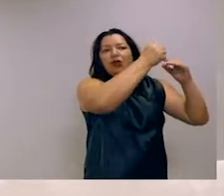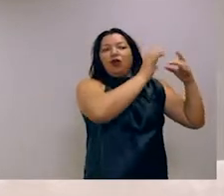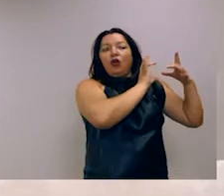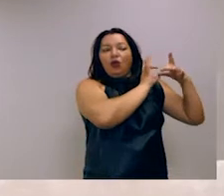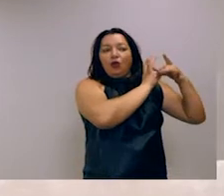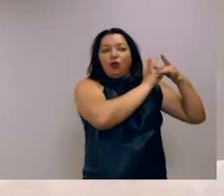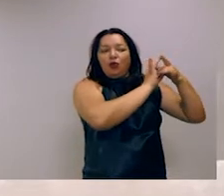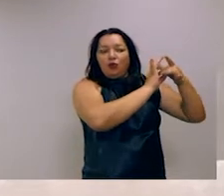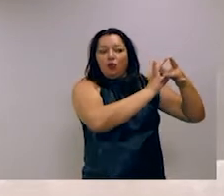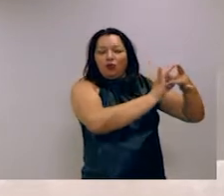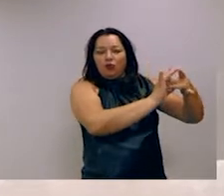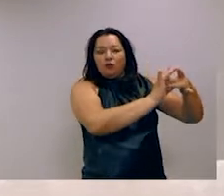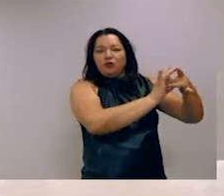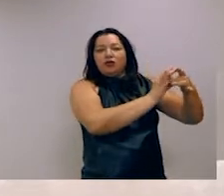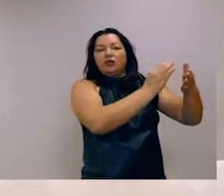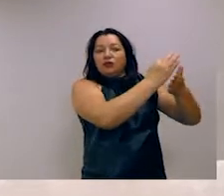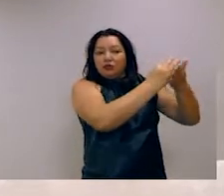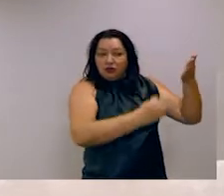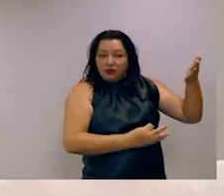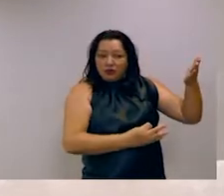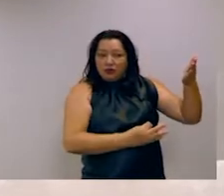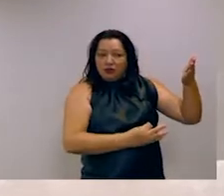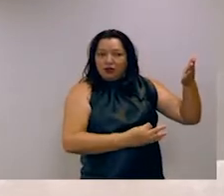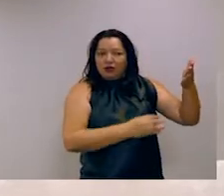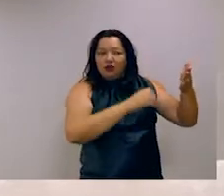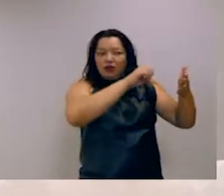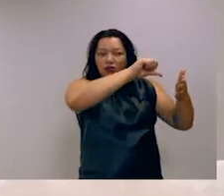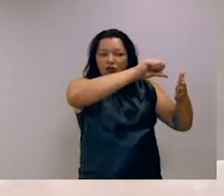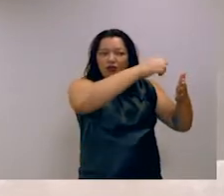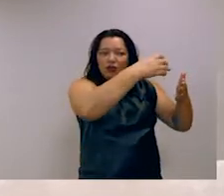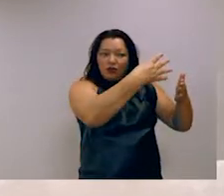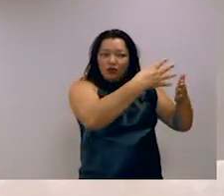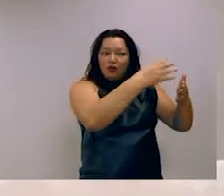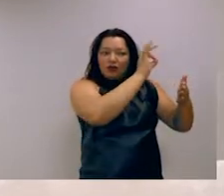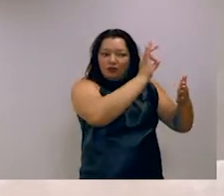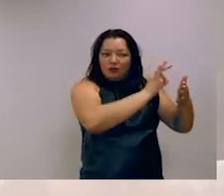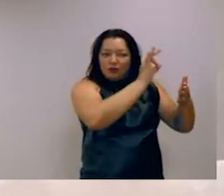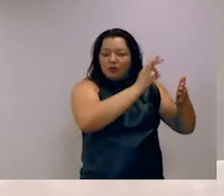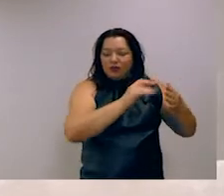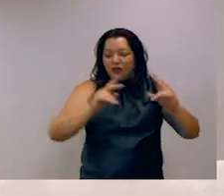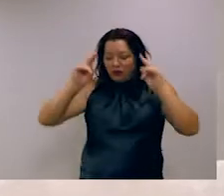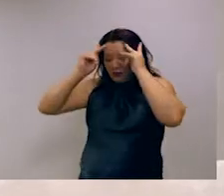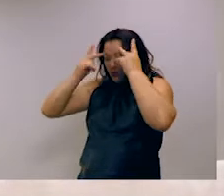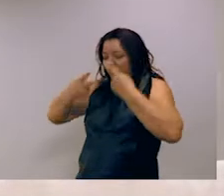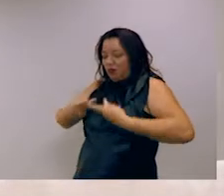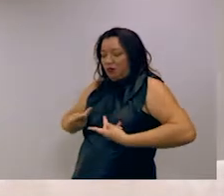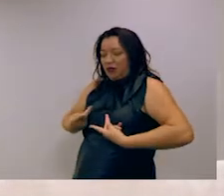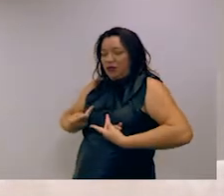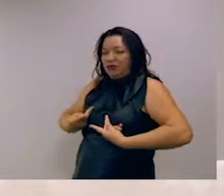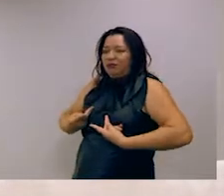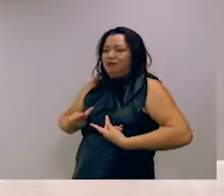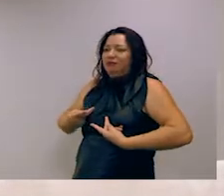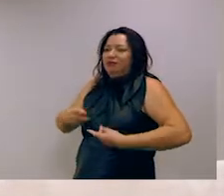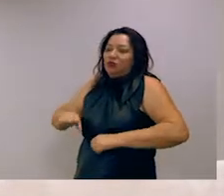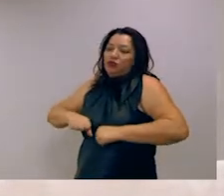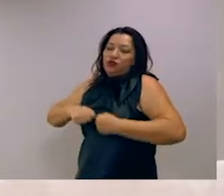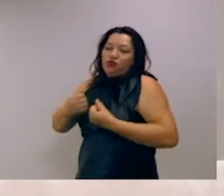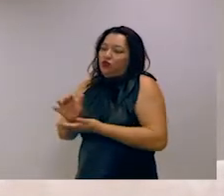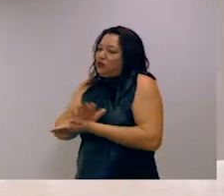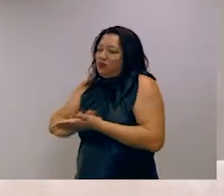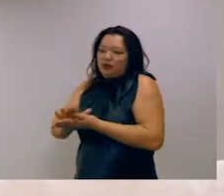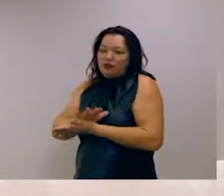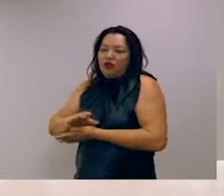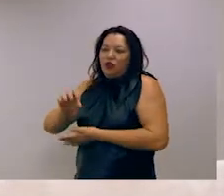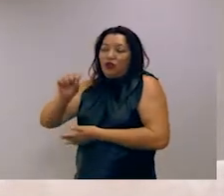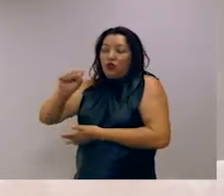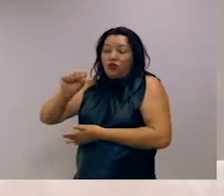texto. Então, o máximo seria 94%, o desempenho humano sem muito esforço seria 85%